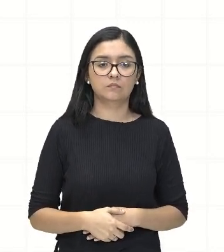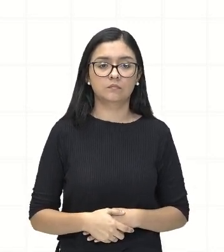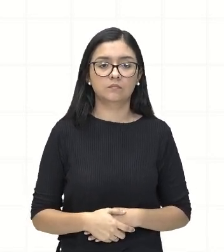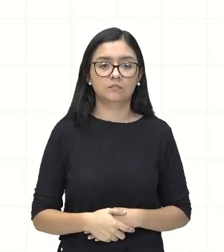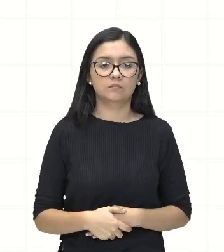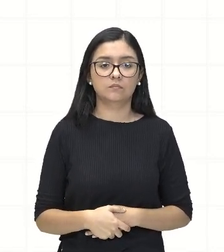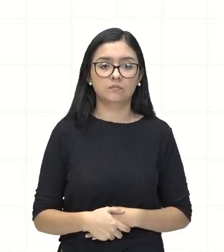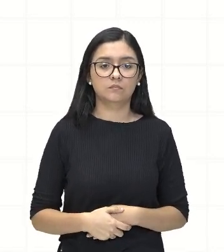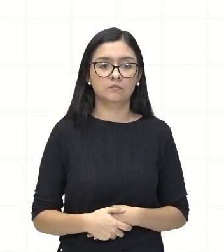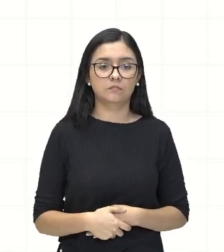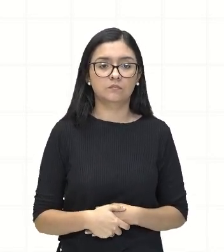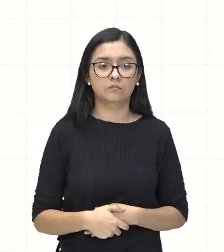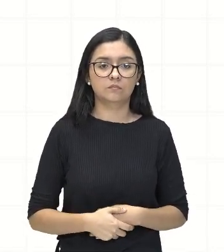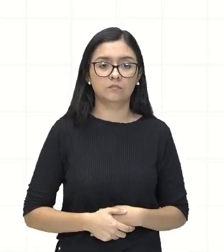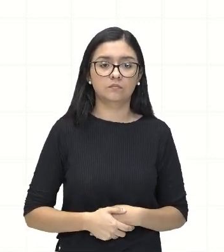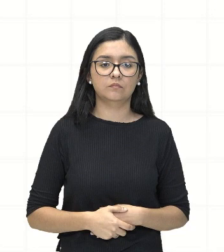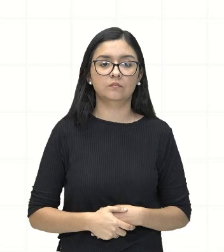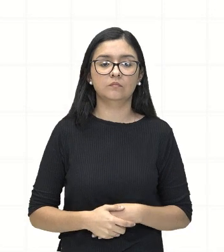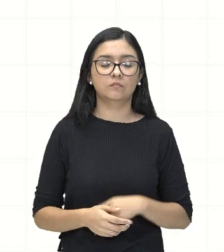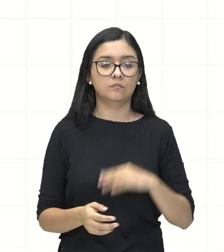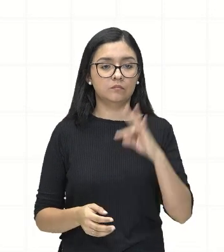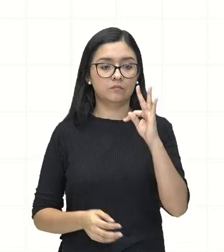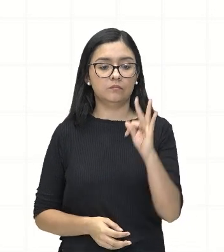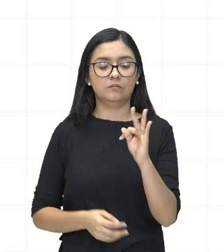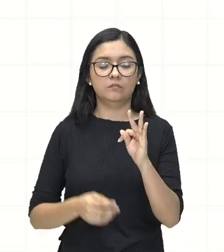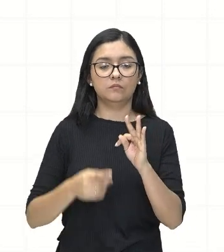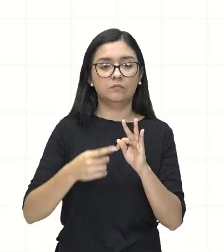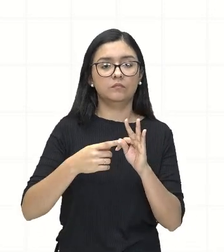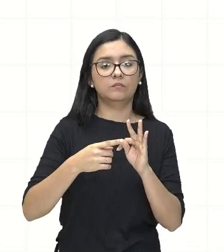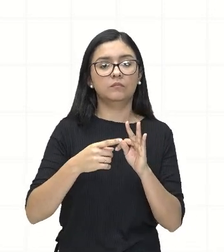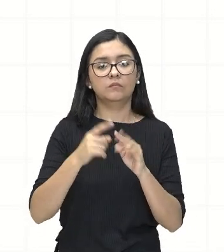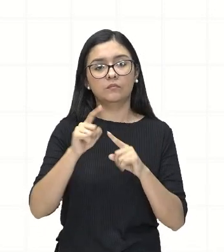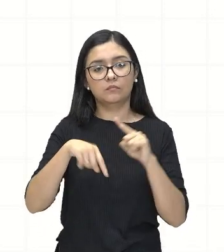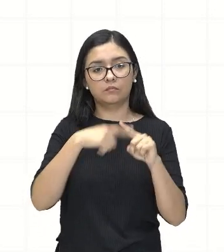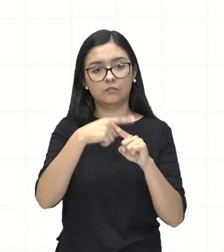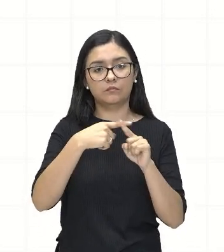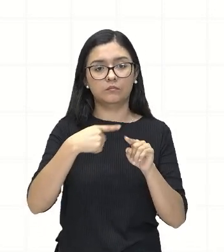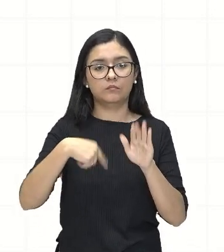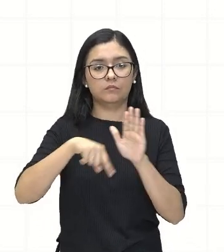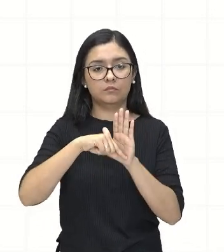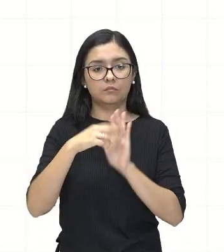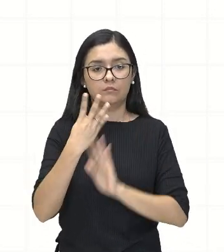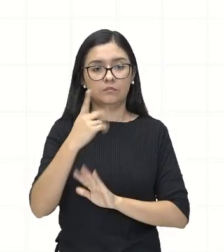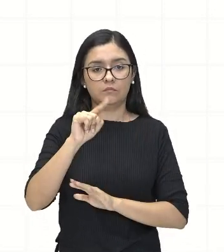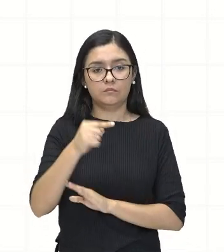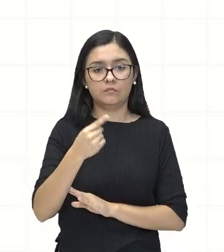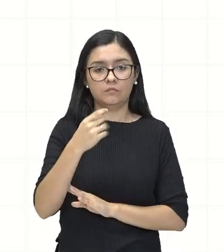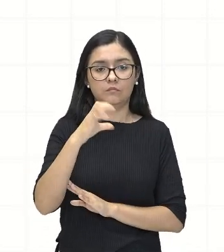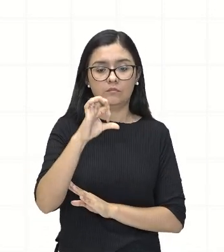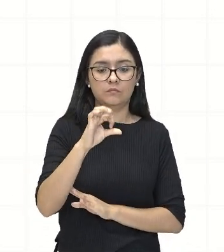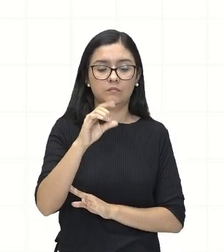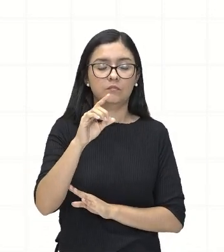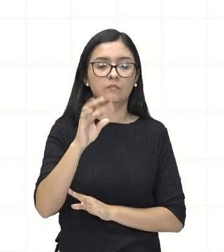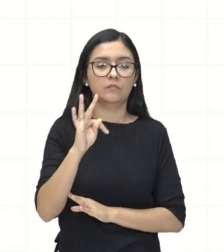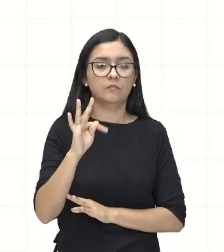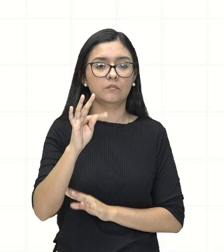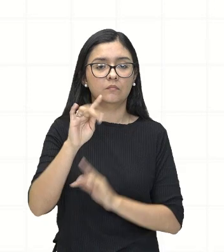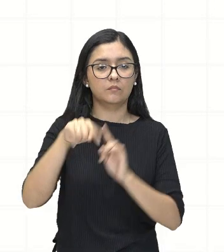que multiplica menos 4,9T mais